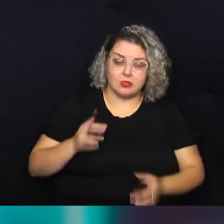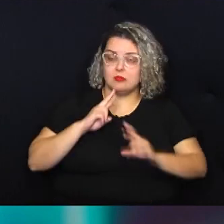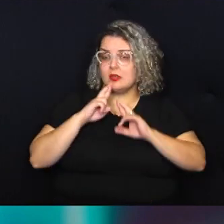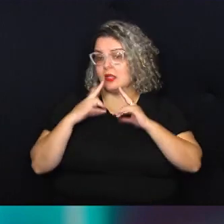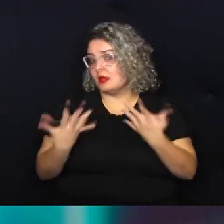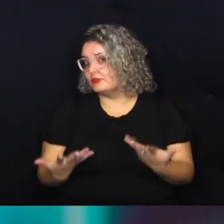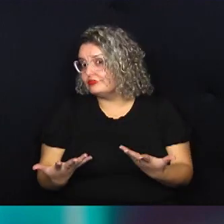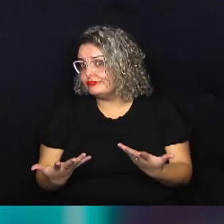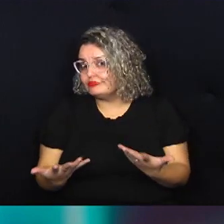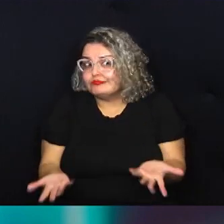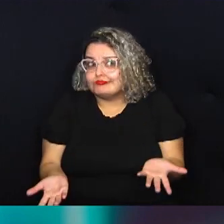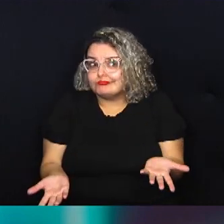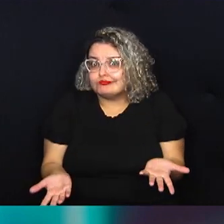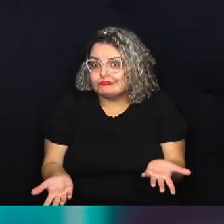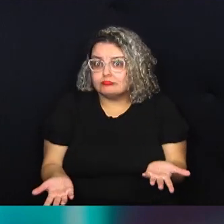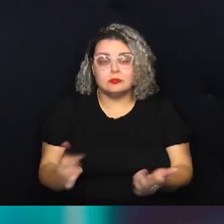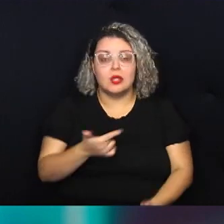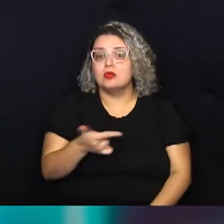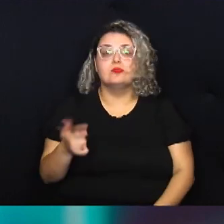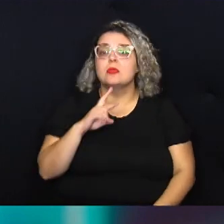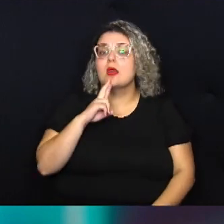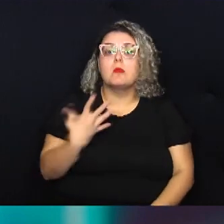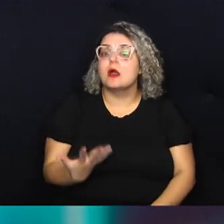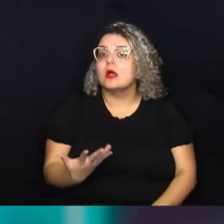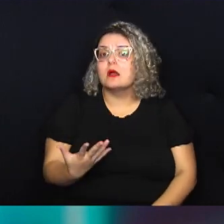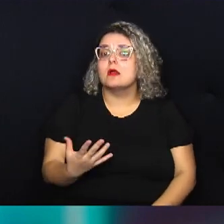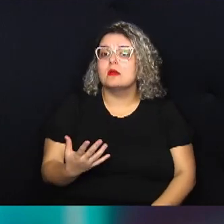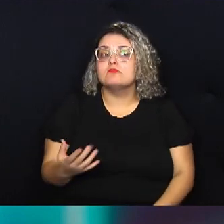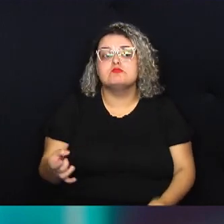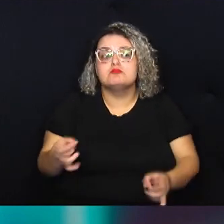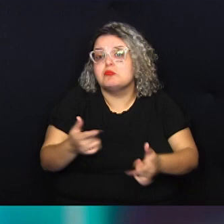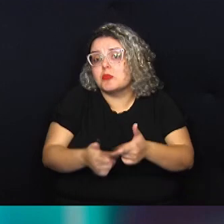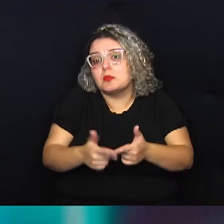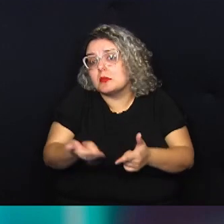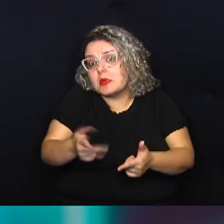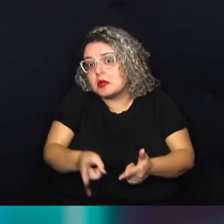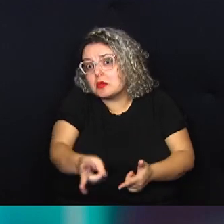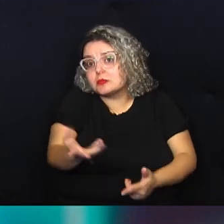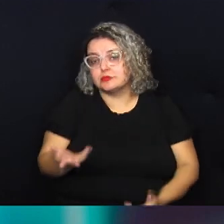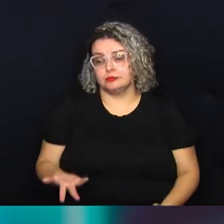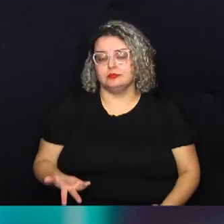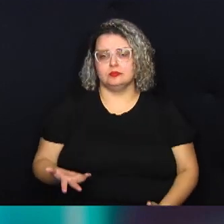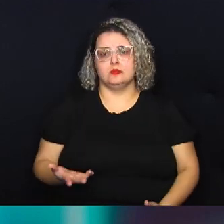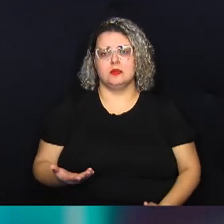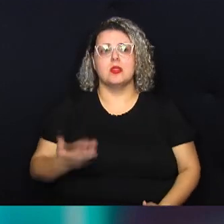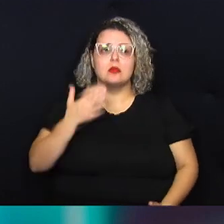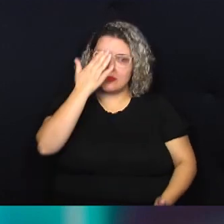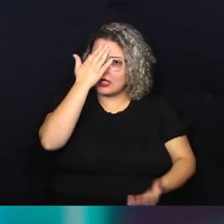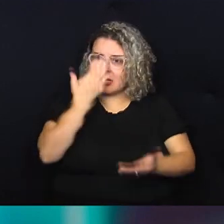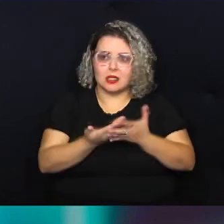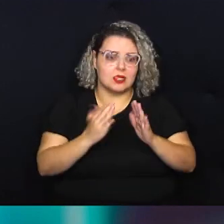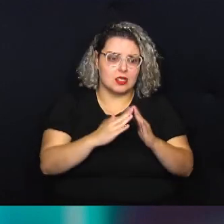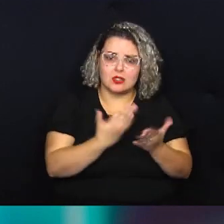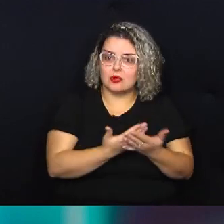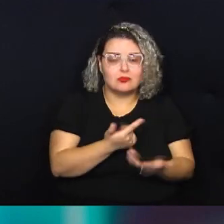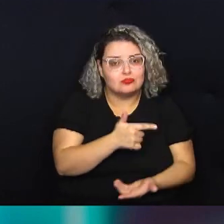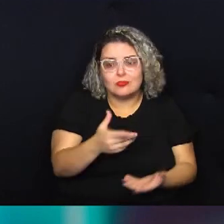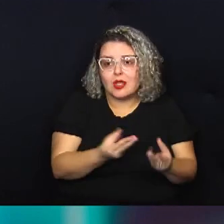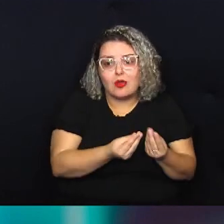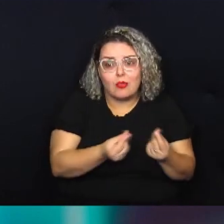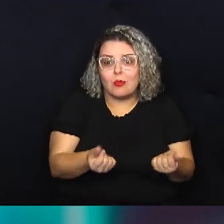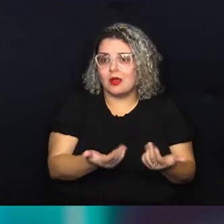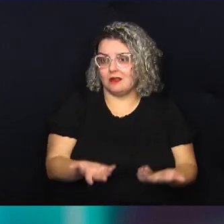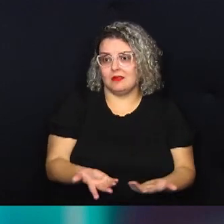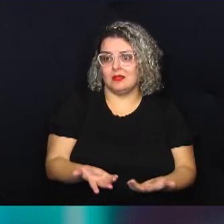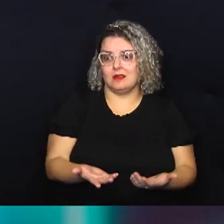ficam questões sem solução. E eu até acredito que as escolas não têm qualificação para tratar disso. O papel